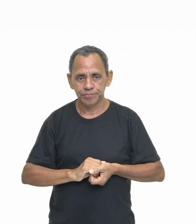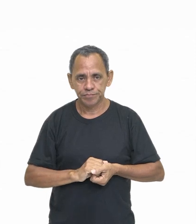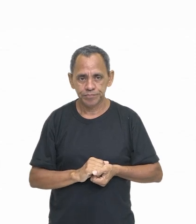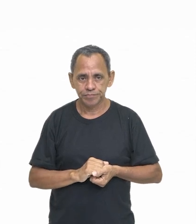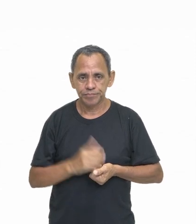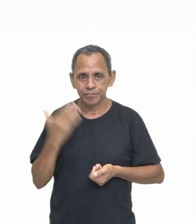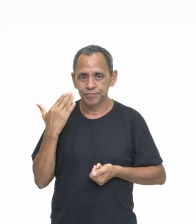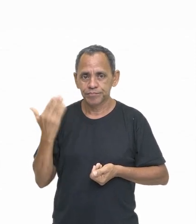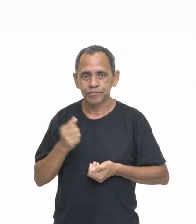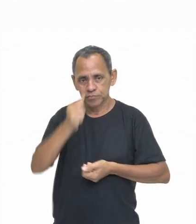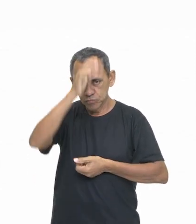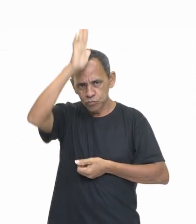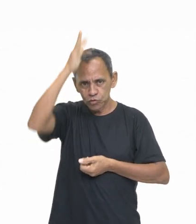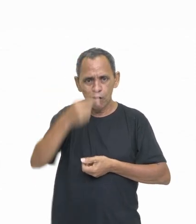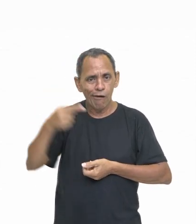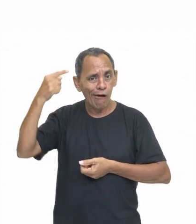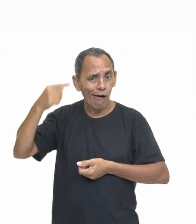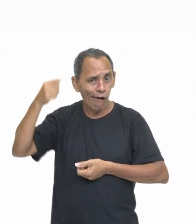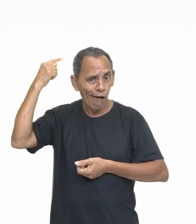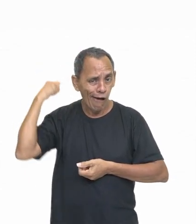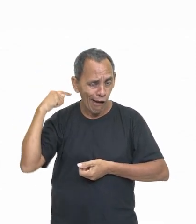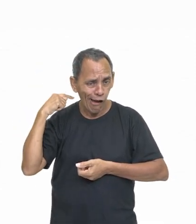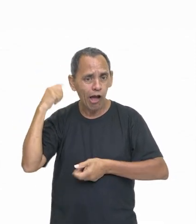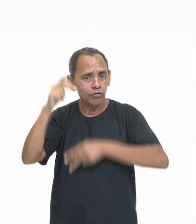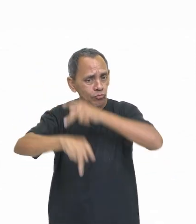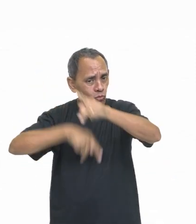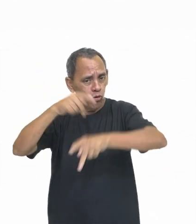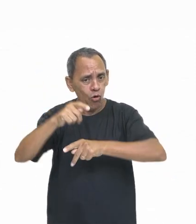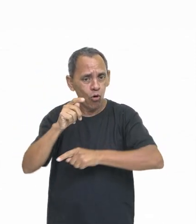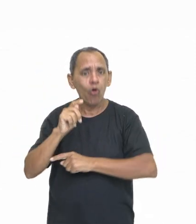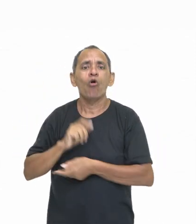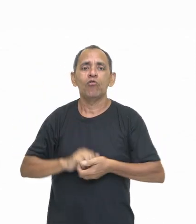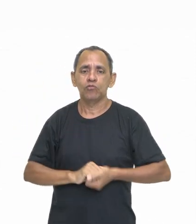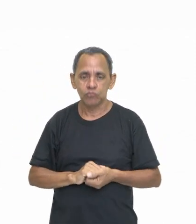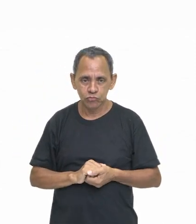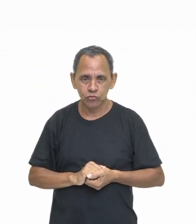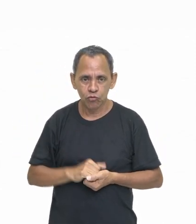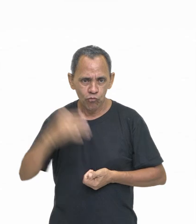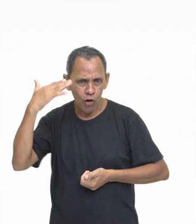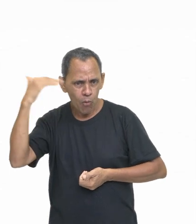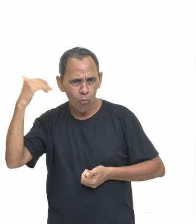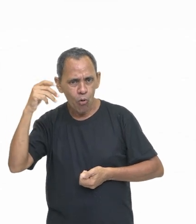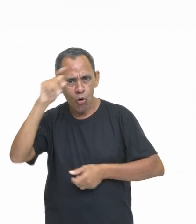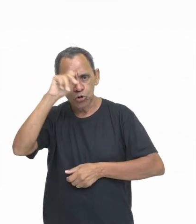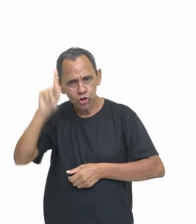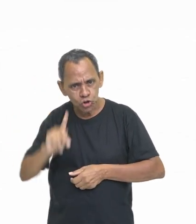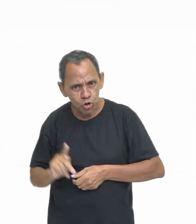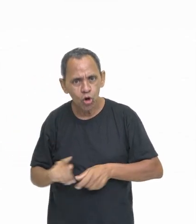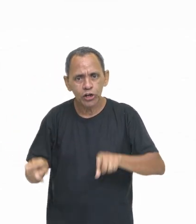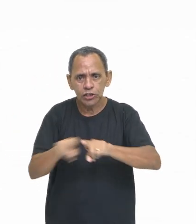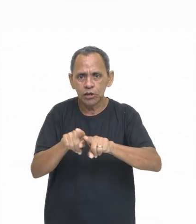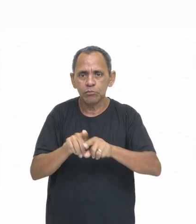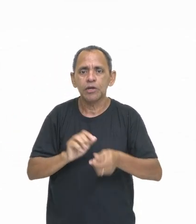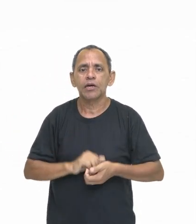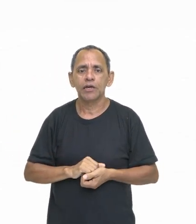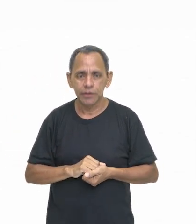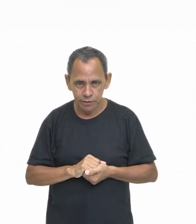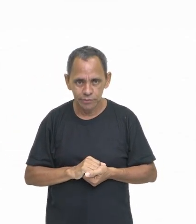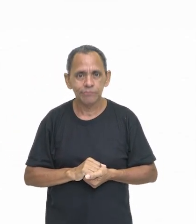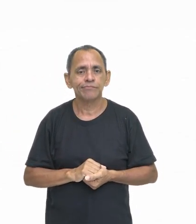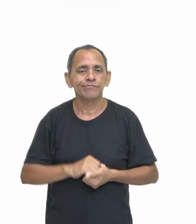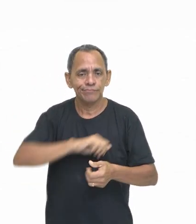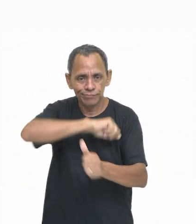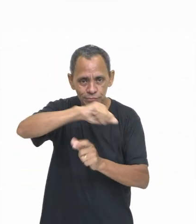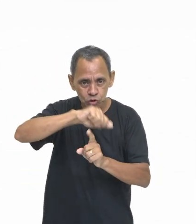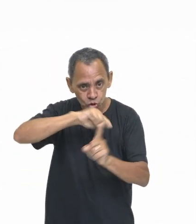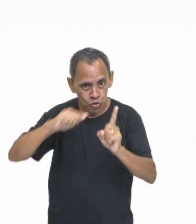A Roma Antiga, uma das civilizações mais influentes da história, desenvolveu uma sociedade complexa